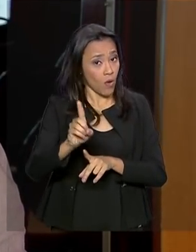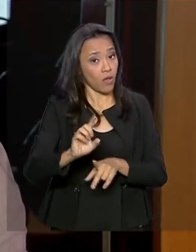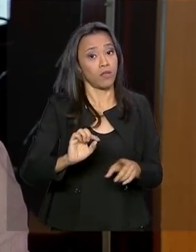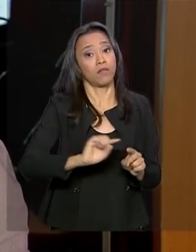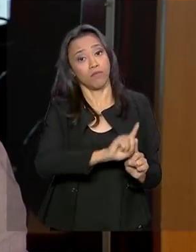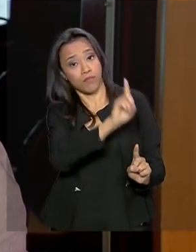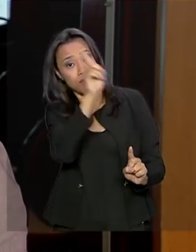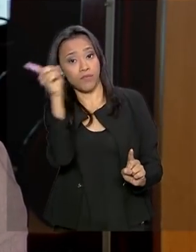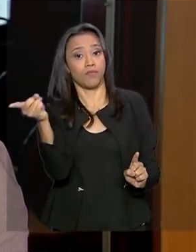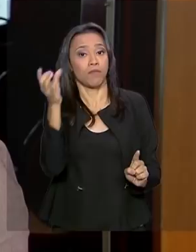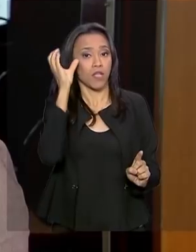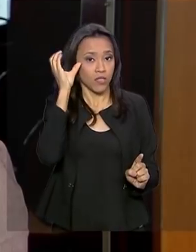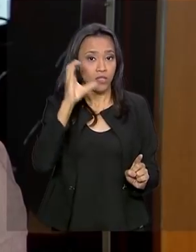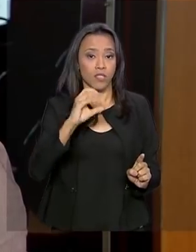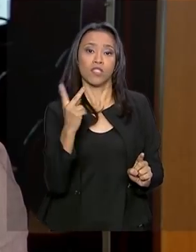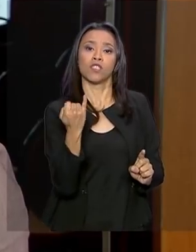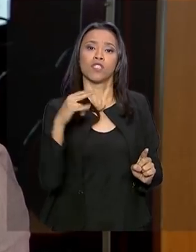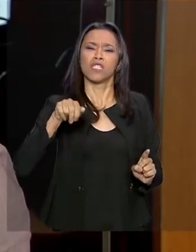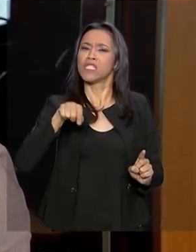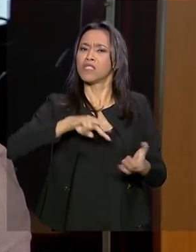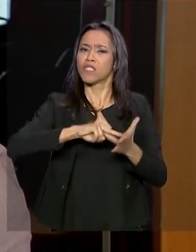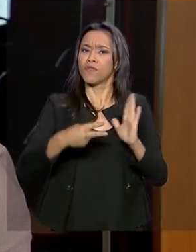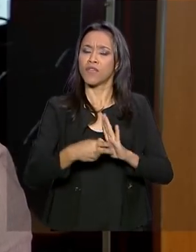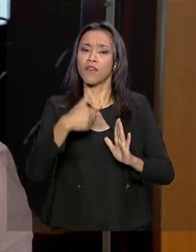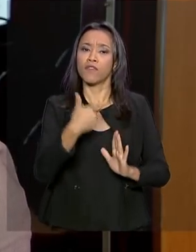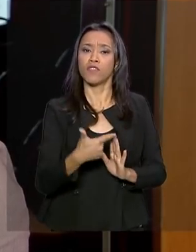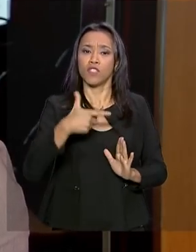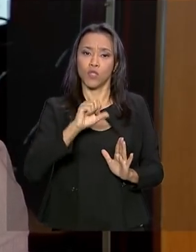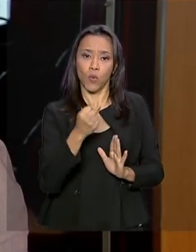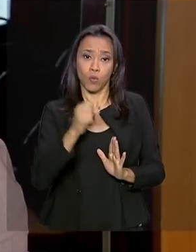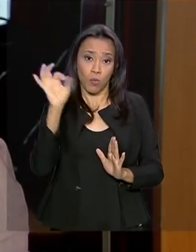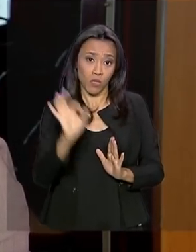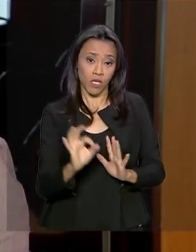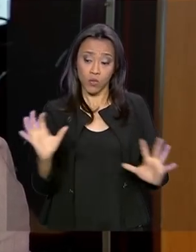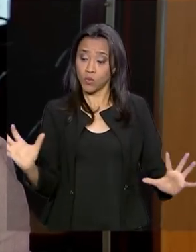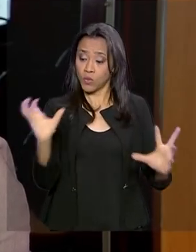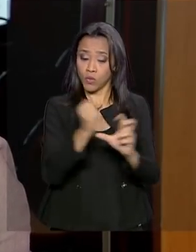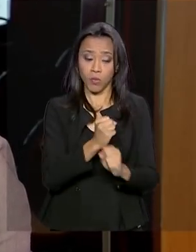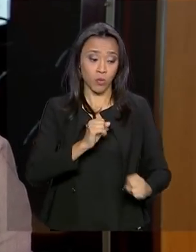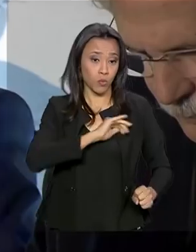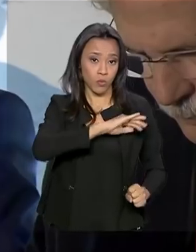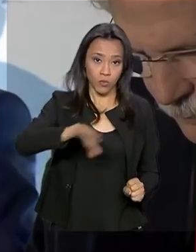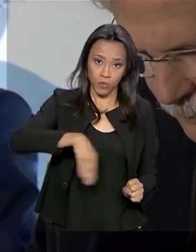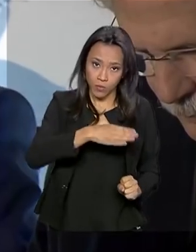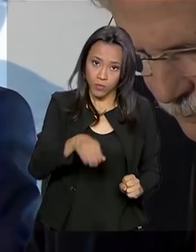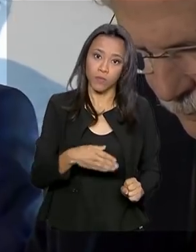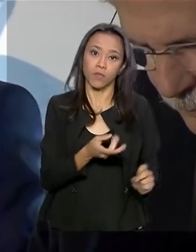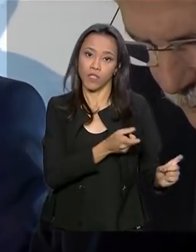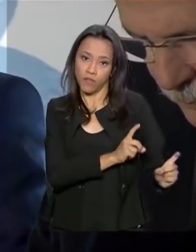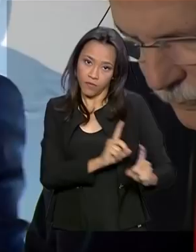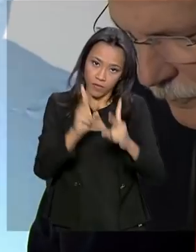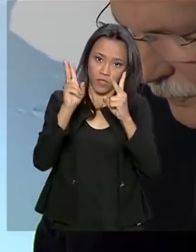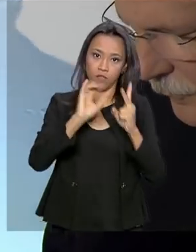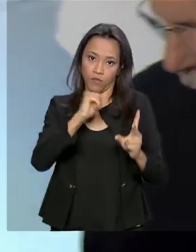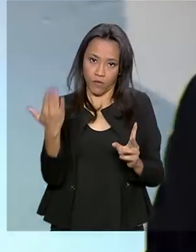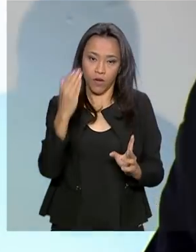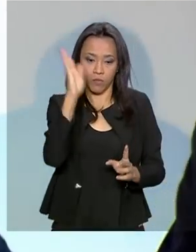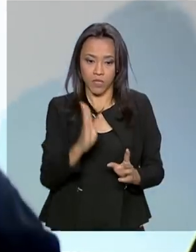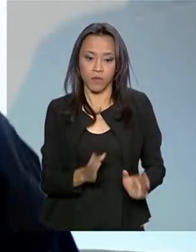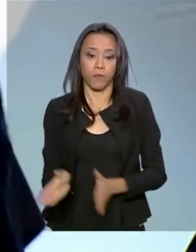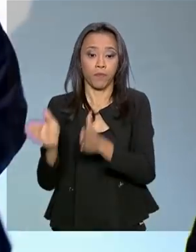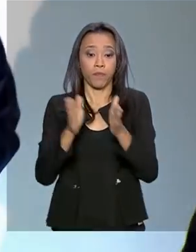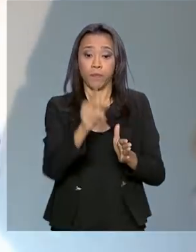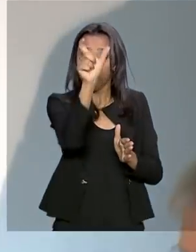asiático. Isso representa 28% do total das exportações. Para o embaixador chinês no Brasil,